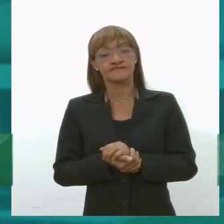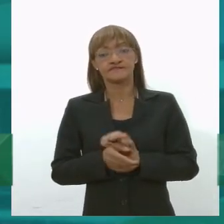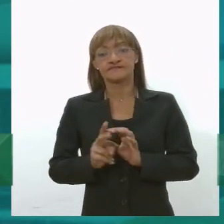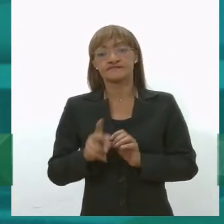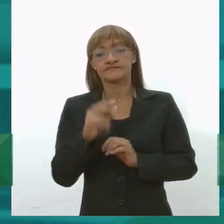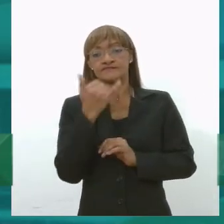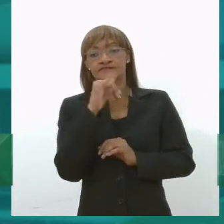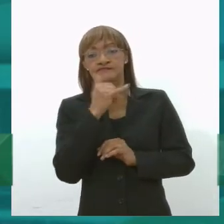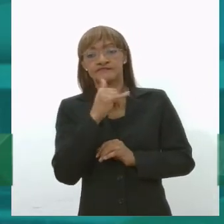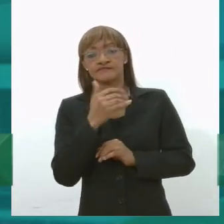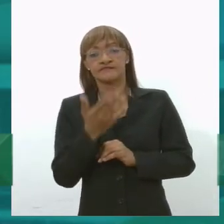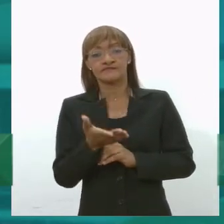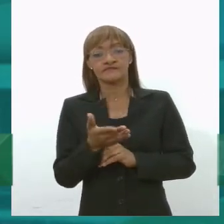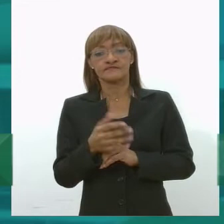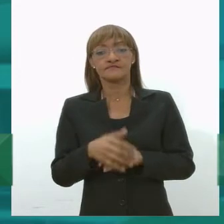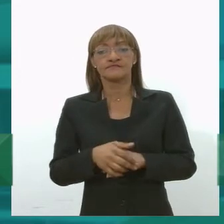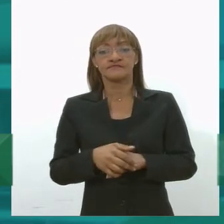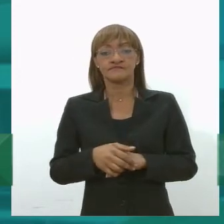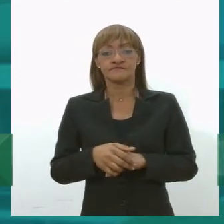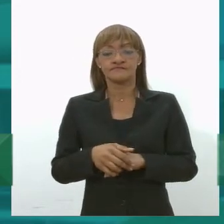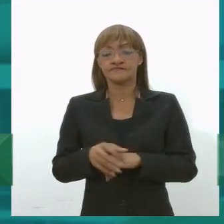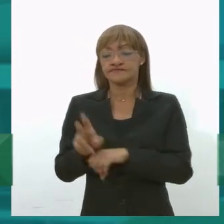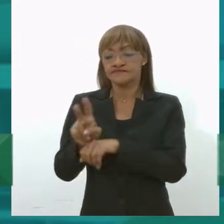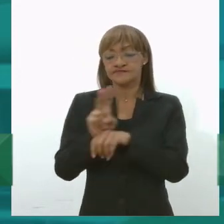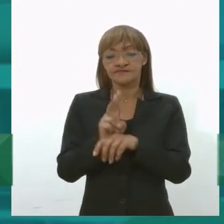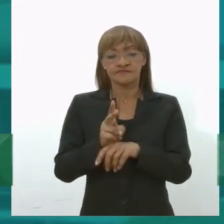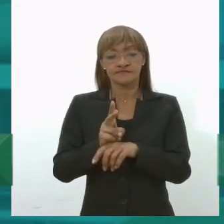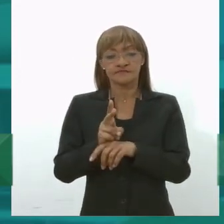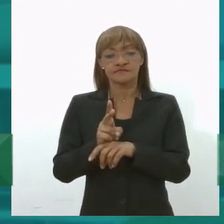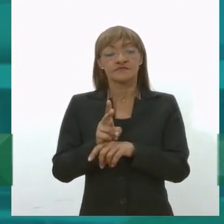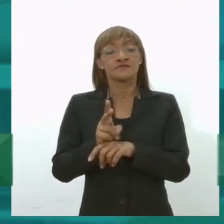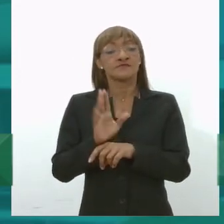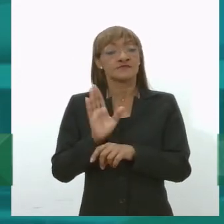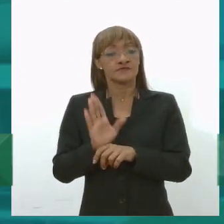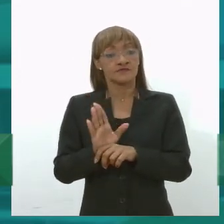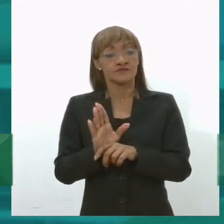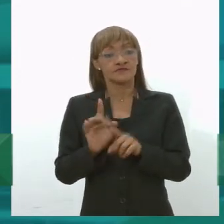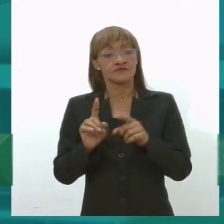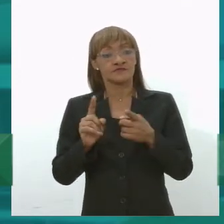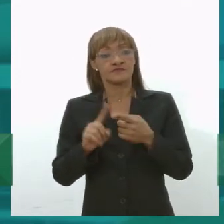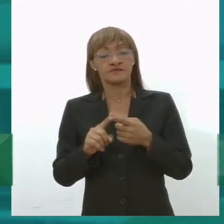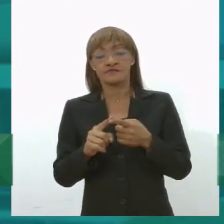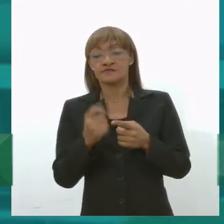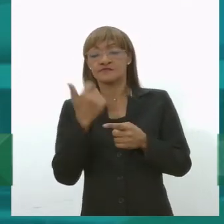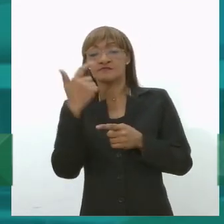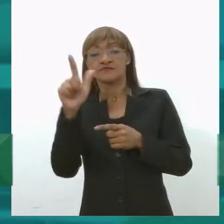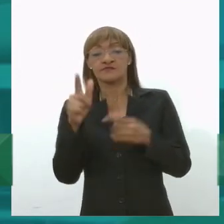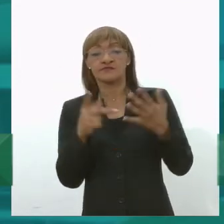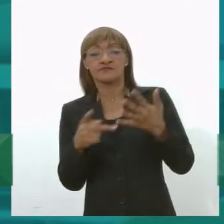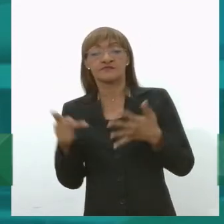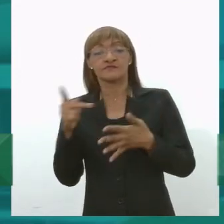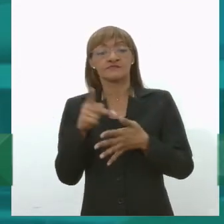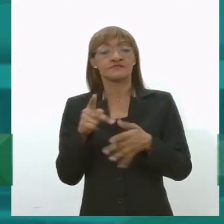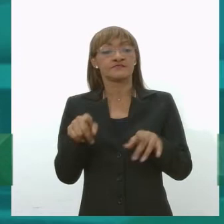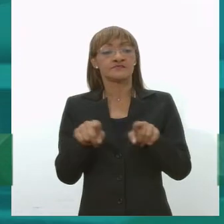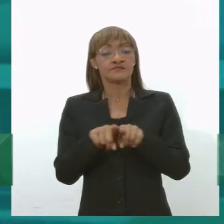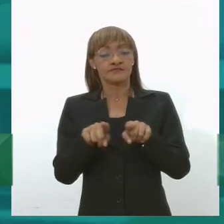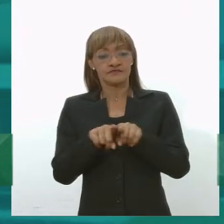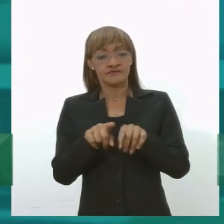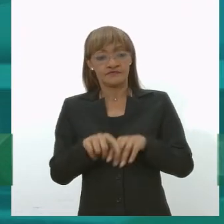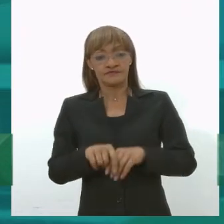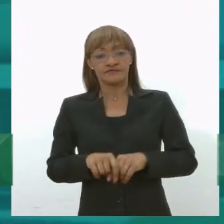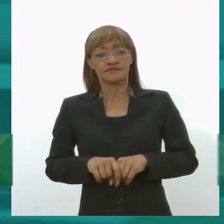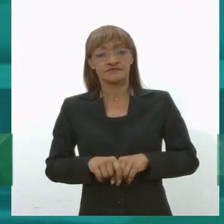dele recuperando a energia que está nele mas há outras prioridades reutilizar o material como